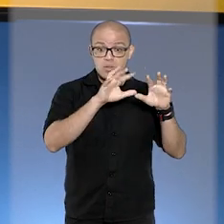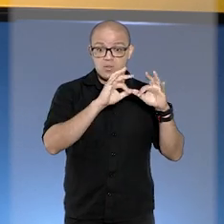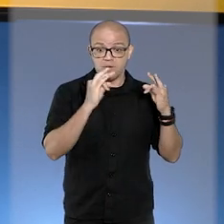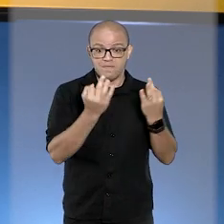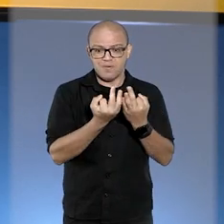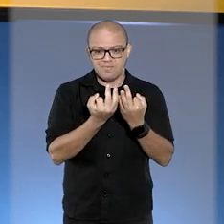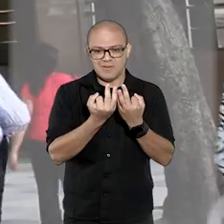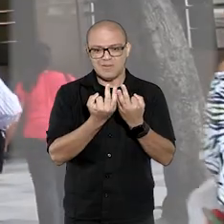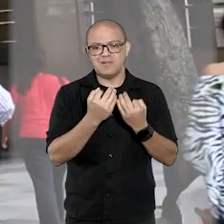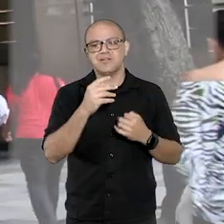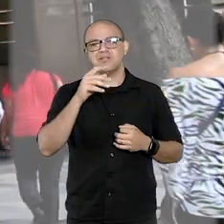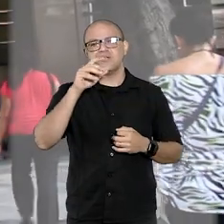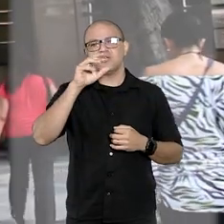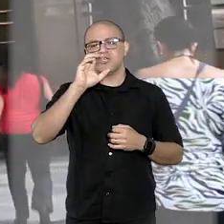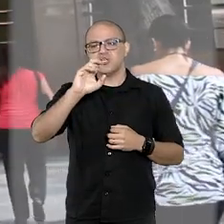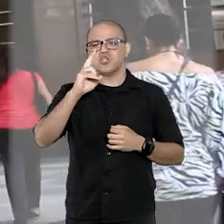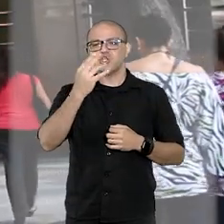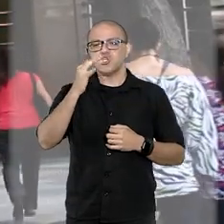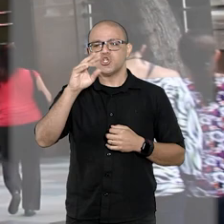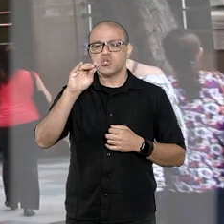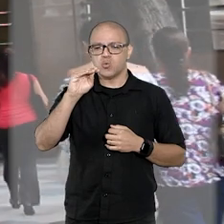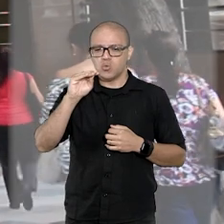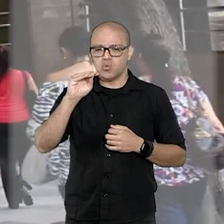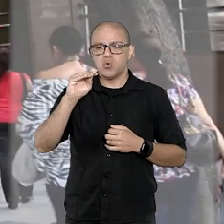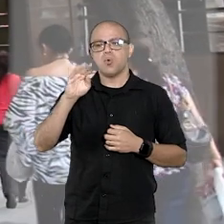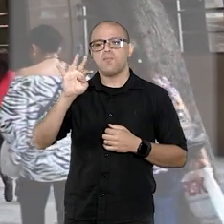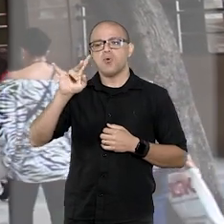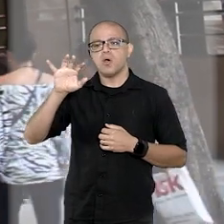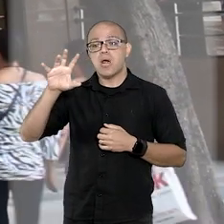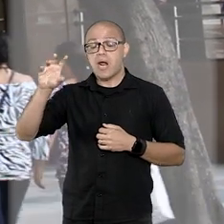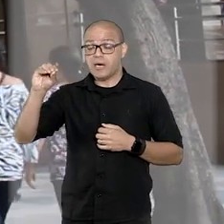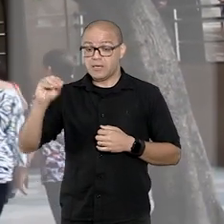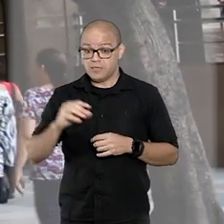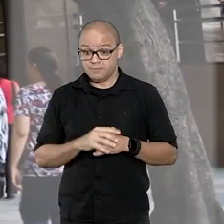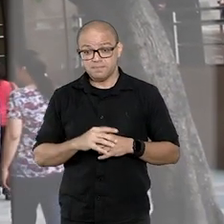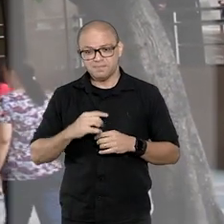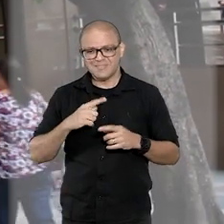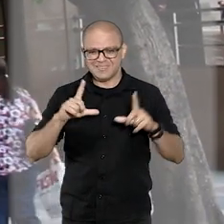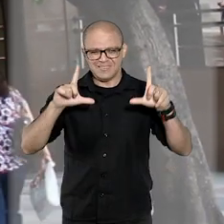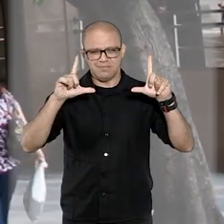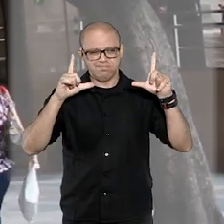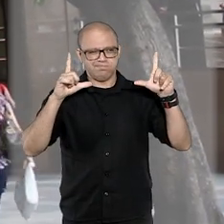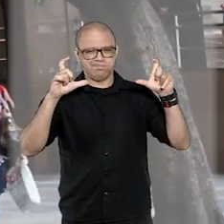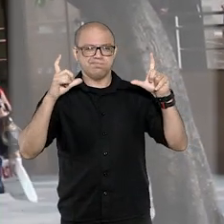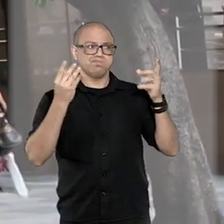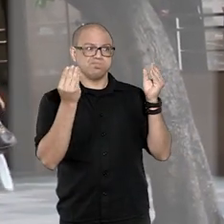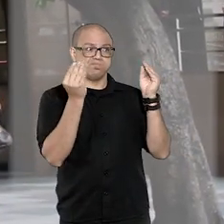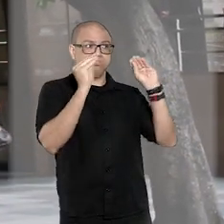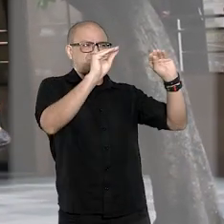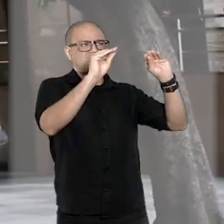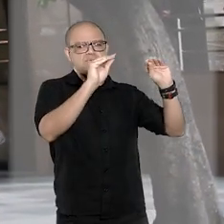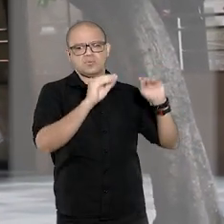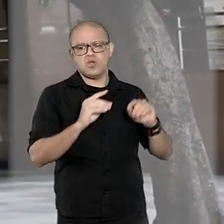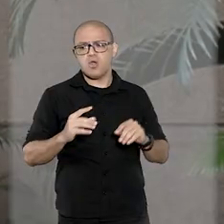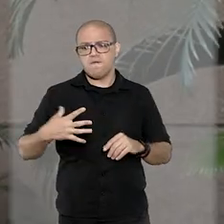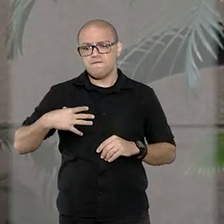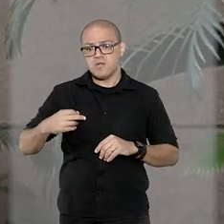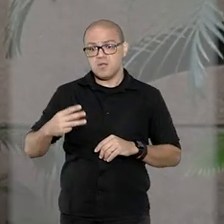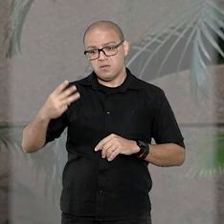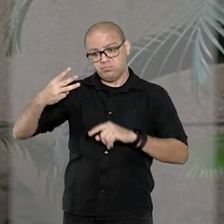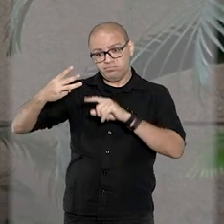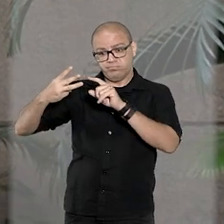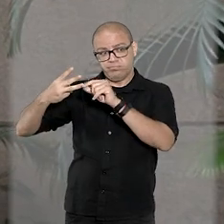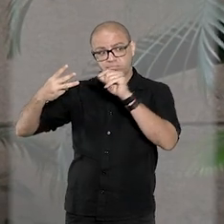Chico Buarque. O homem fez insultos na publicação de uma fotografia familiar feita por uma das três filhas de Chico